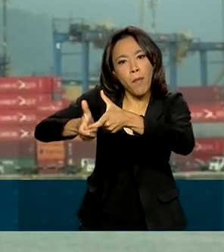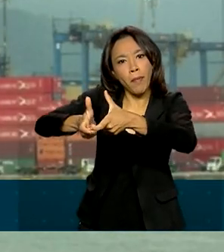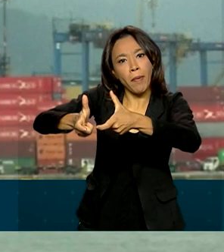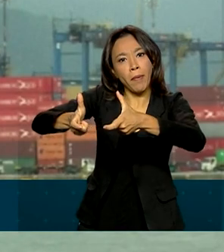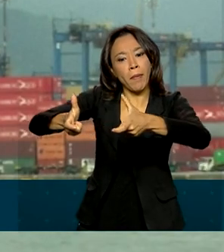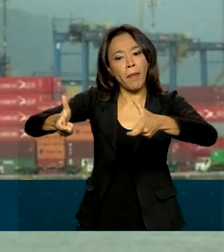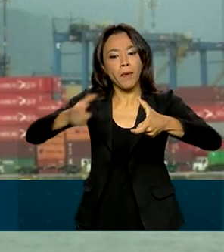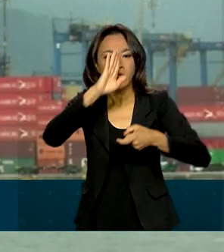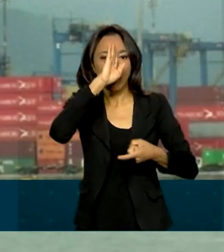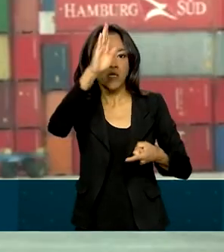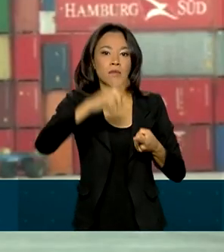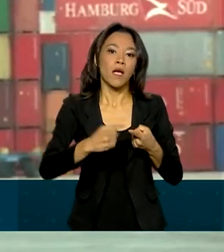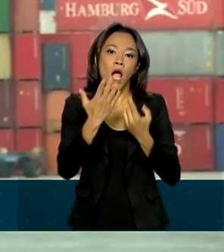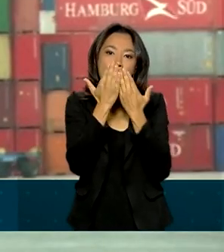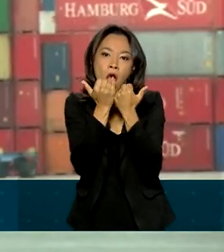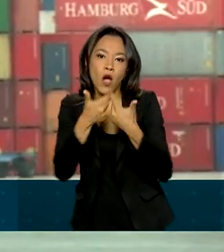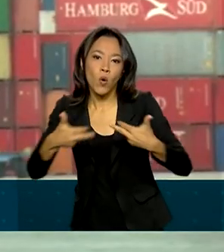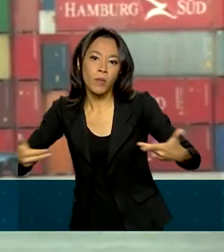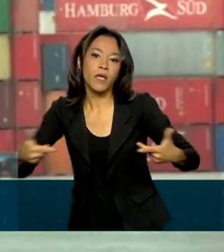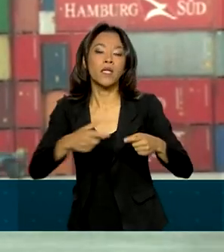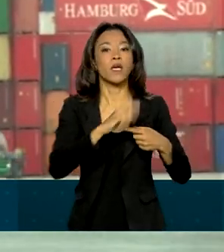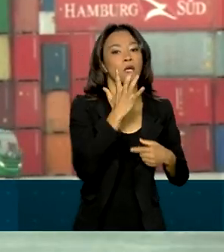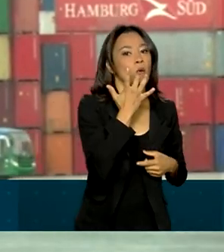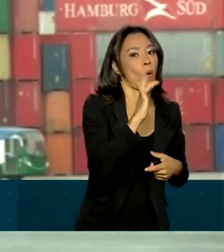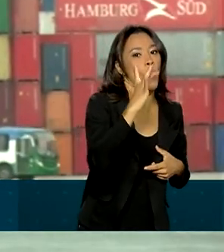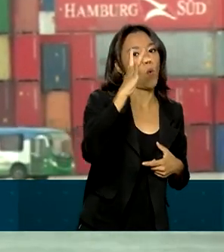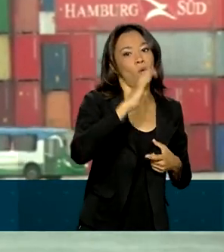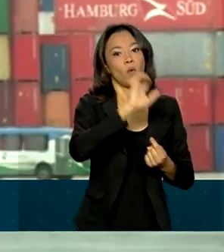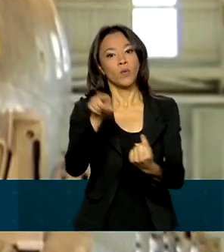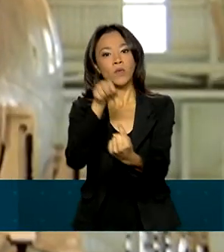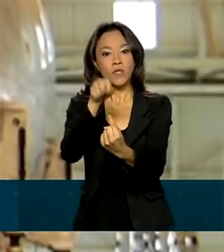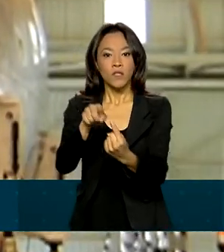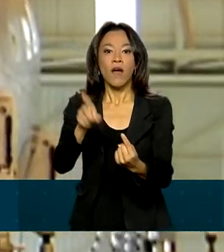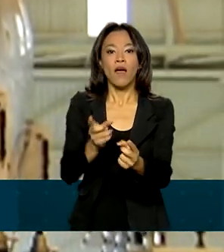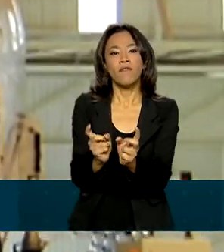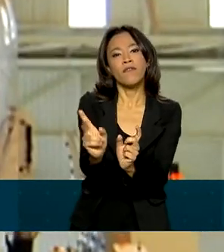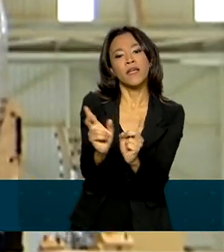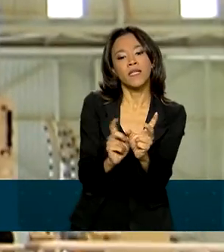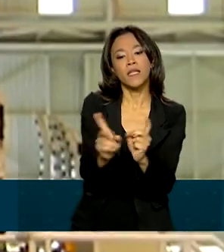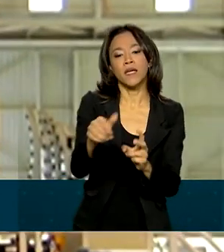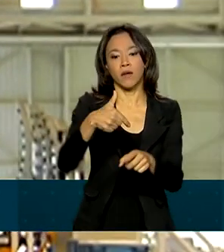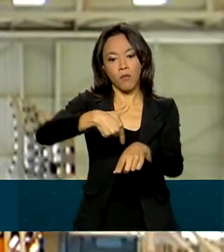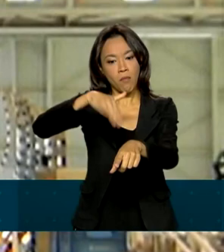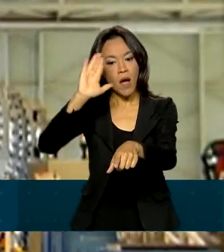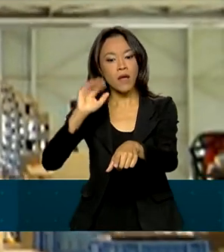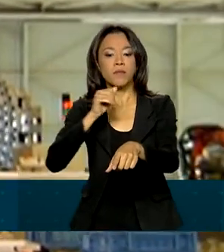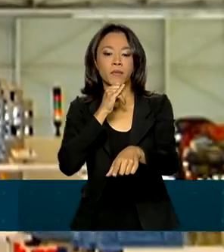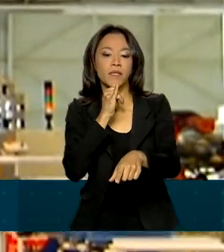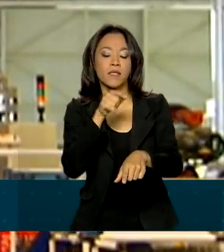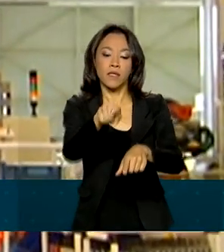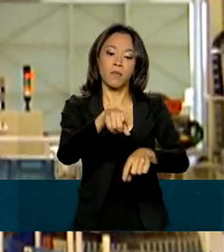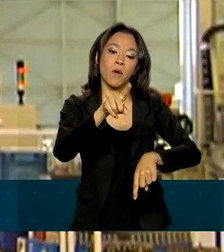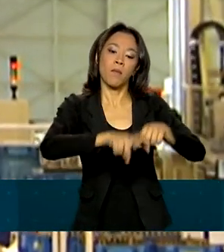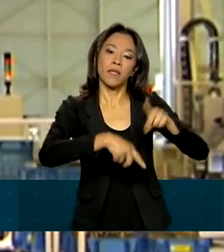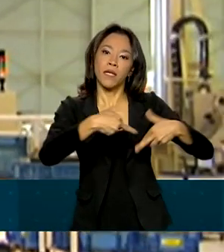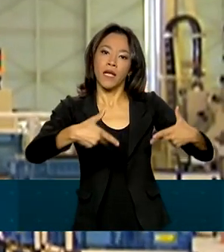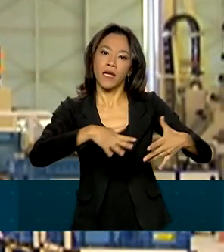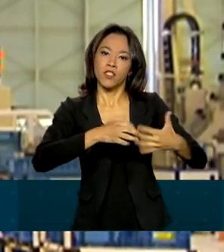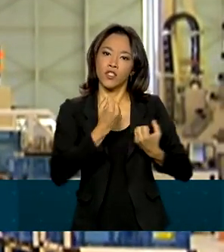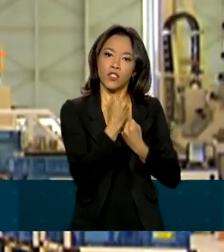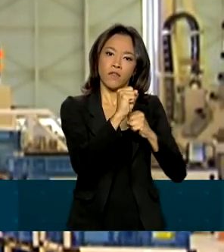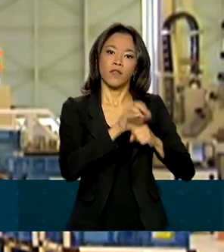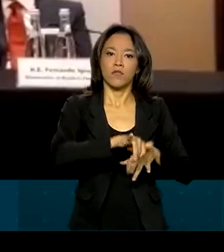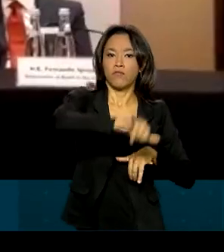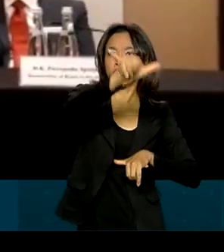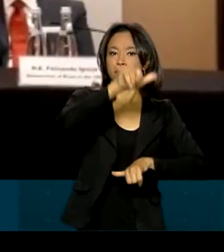principais produtos são alimentos e ouro. O objetivo é vender também produtos de maior valor agregado, como equipamentos de defesa e